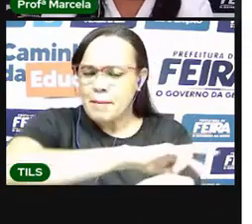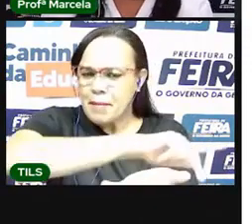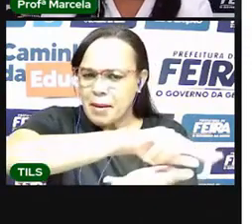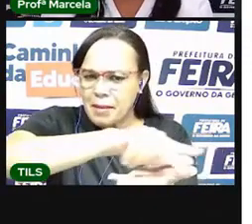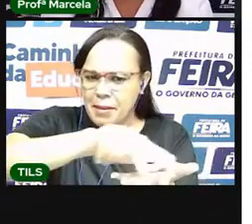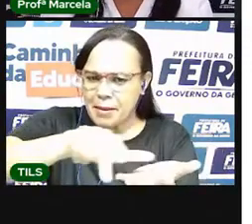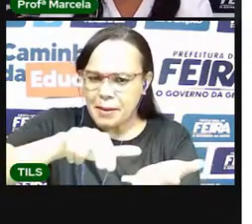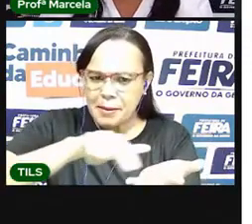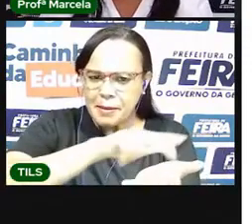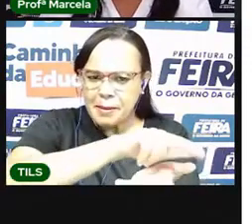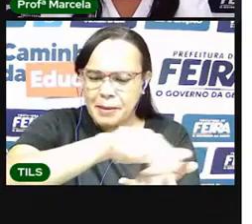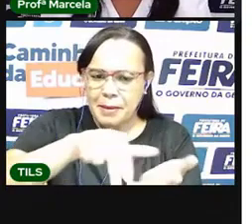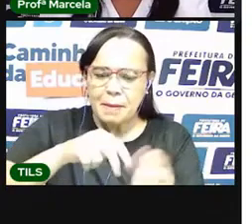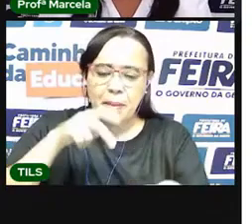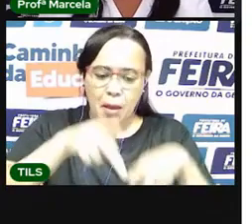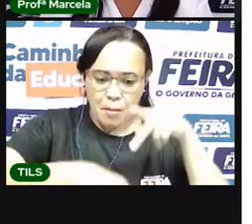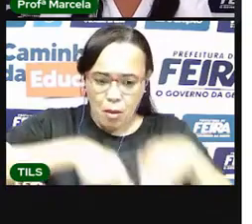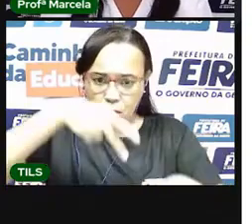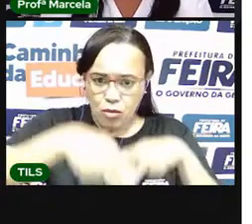cultura.